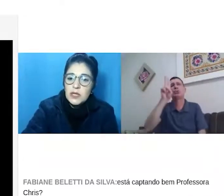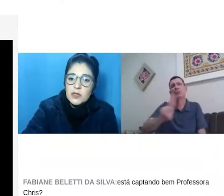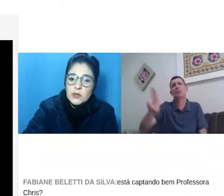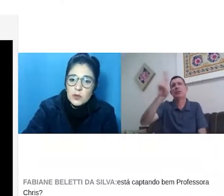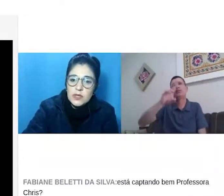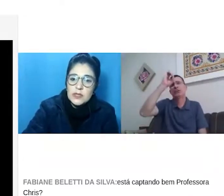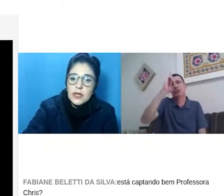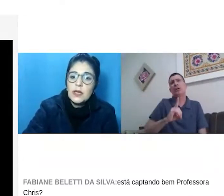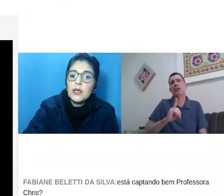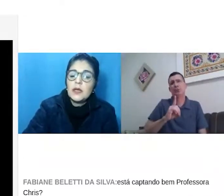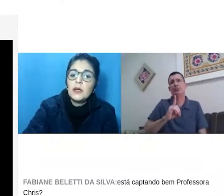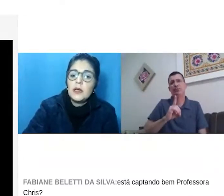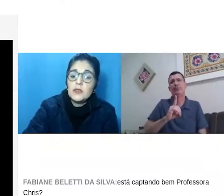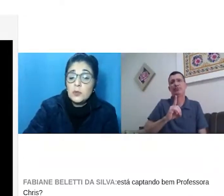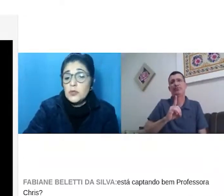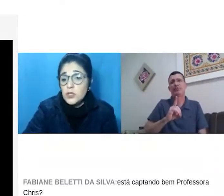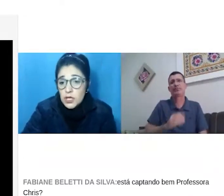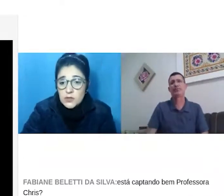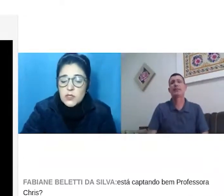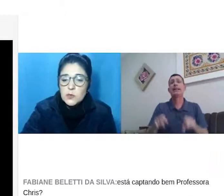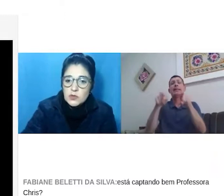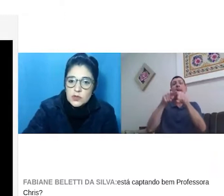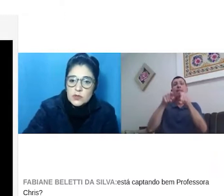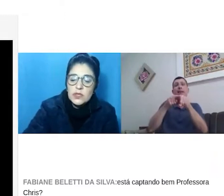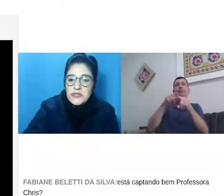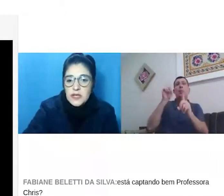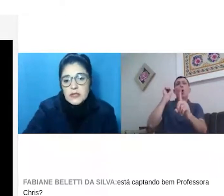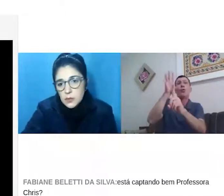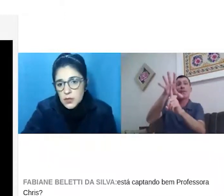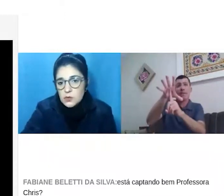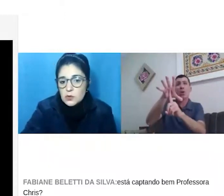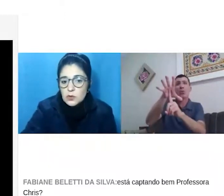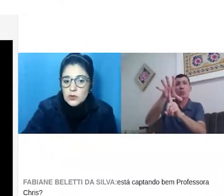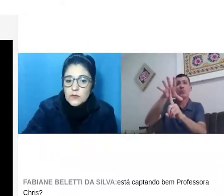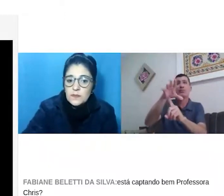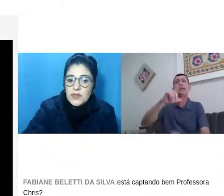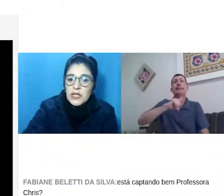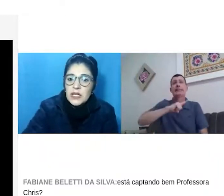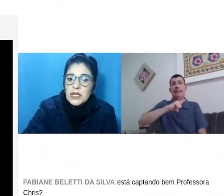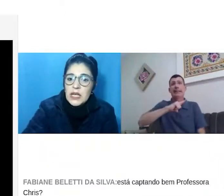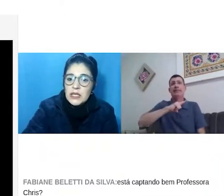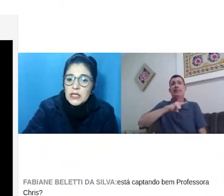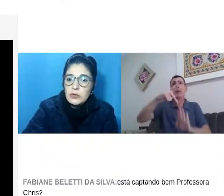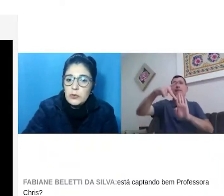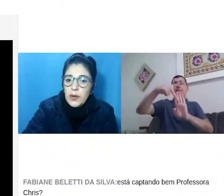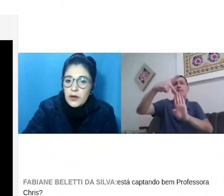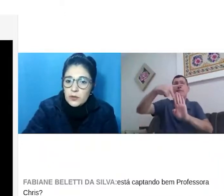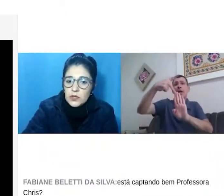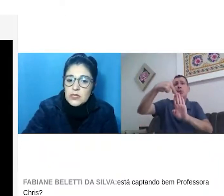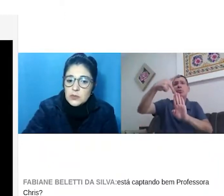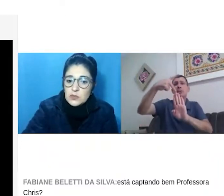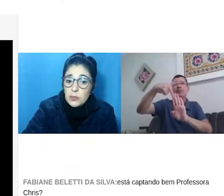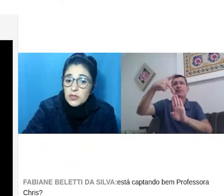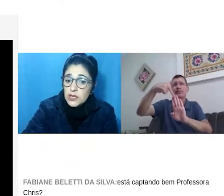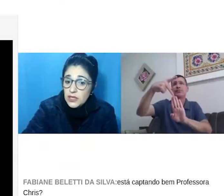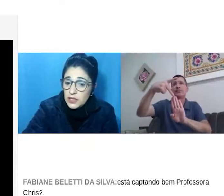explicações, né? Sobre os direitos das pessoas com deficiência e também os surdos. E aqui na UFPEL, nós